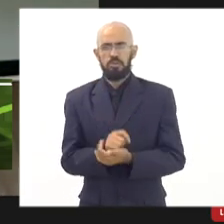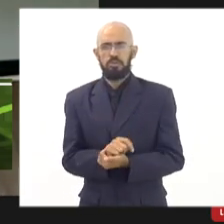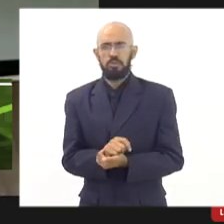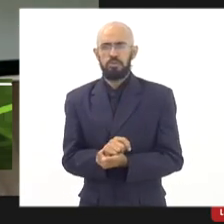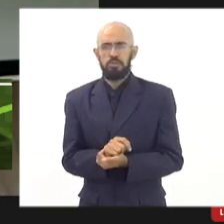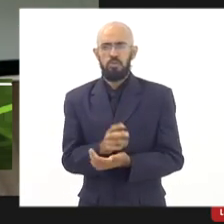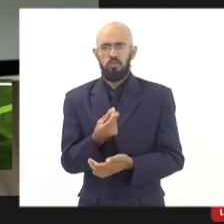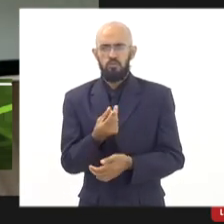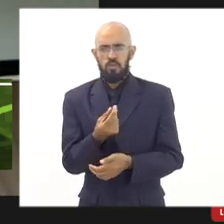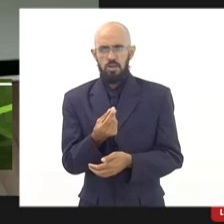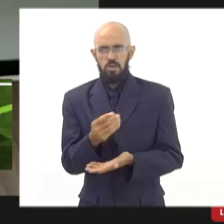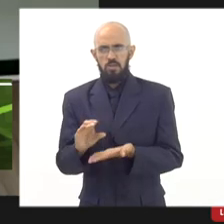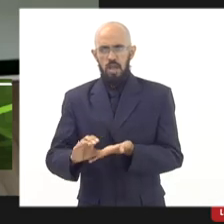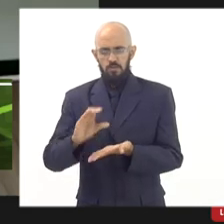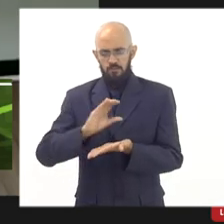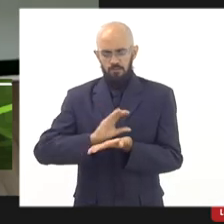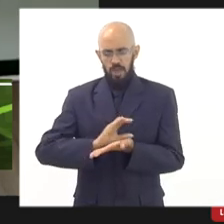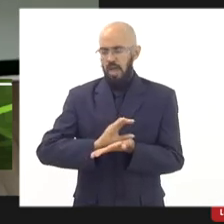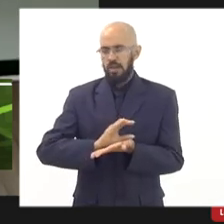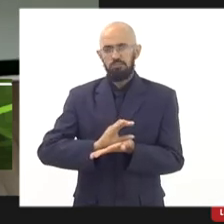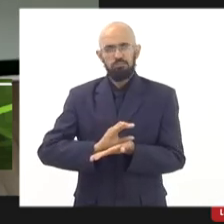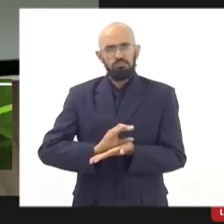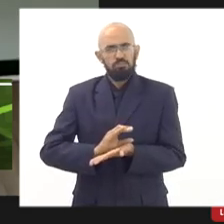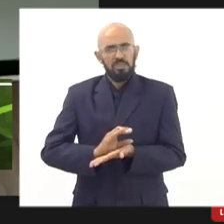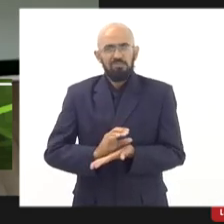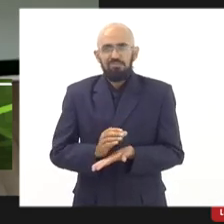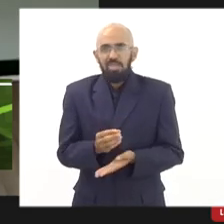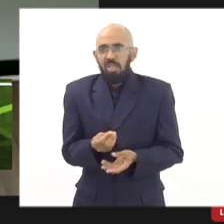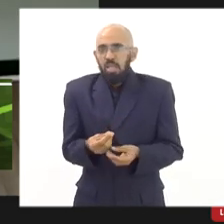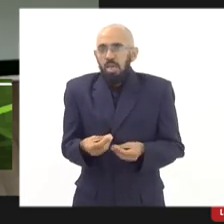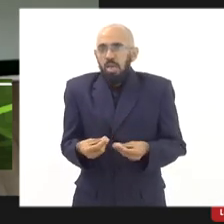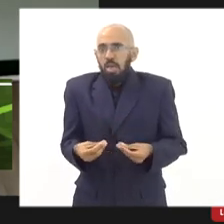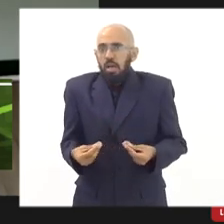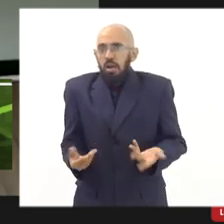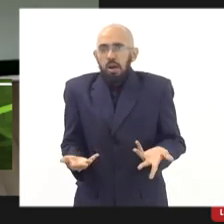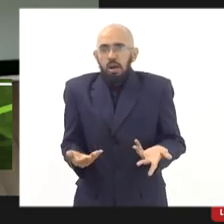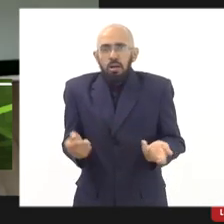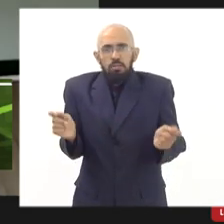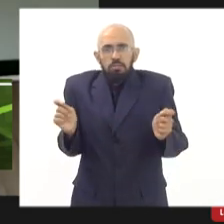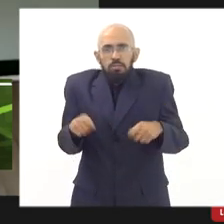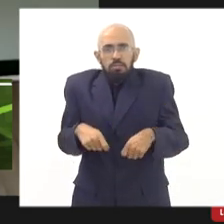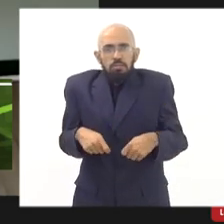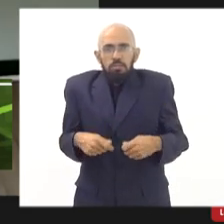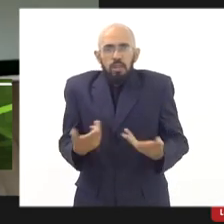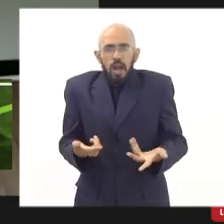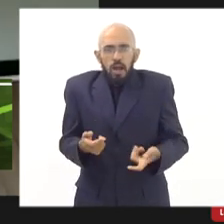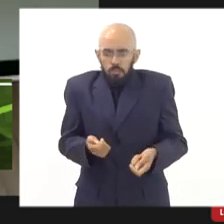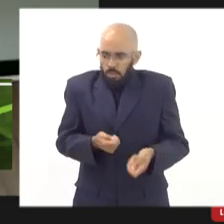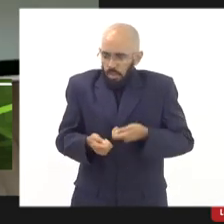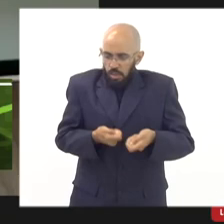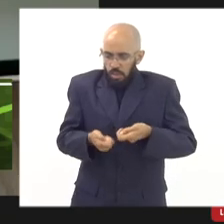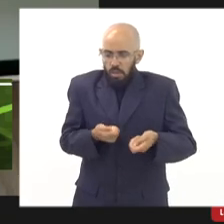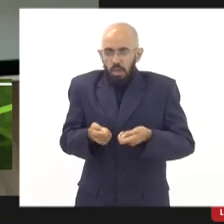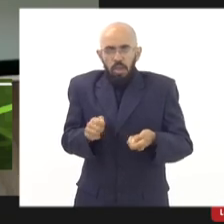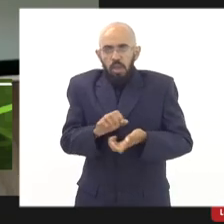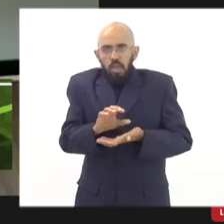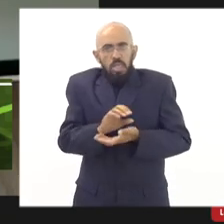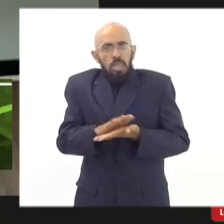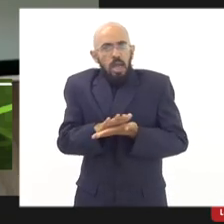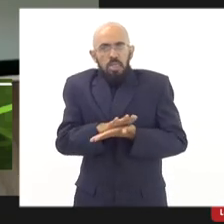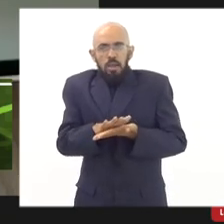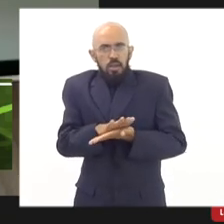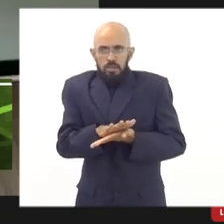o aumento da verba, ele é tão insignificante que não vai dar para se fazer absolutamente nada.